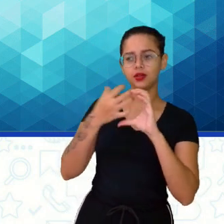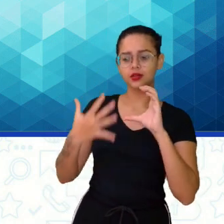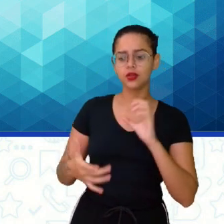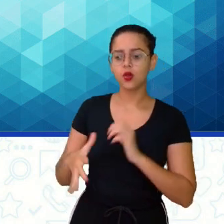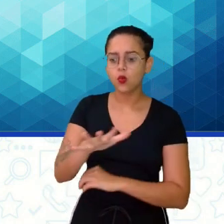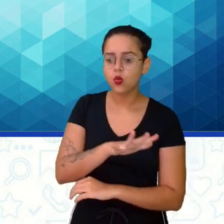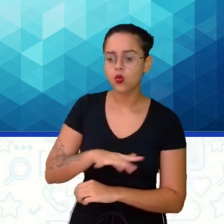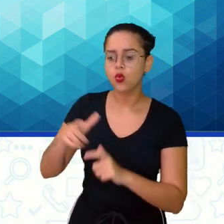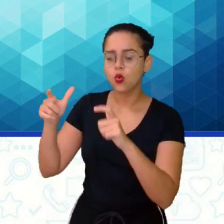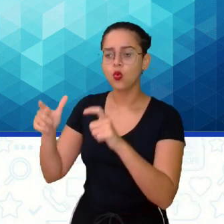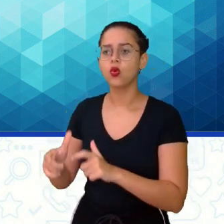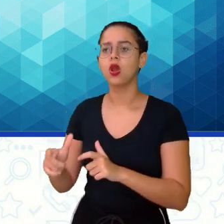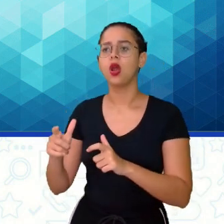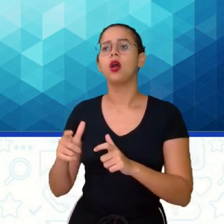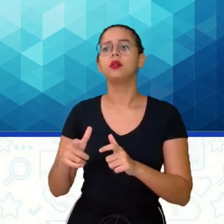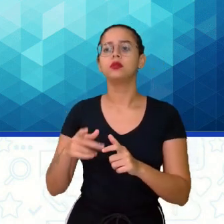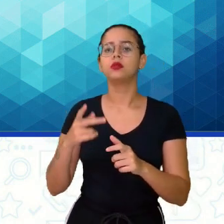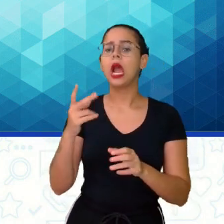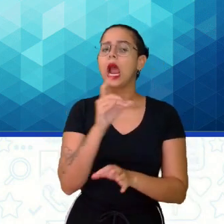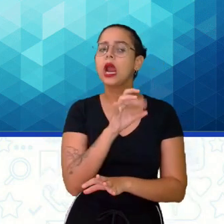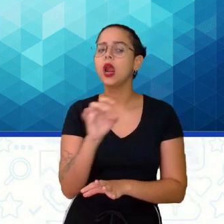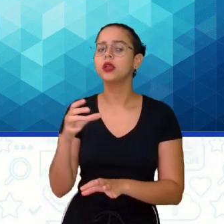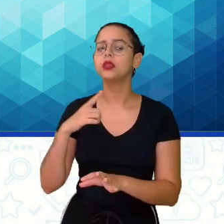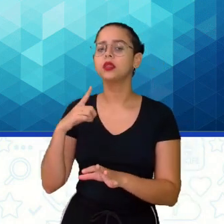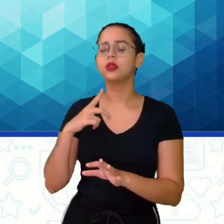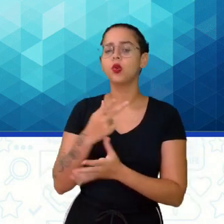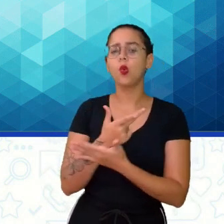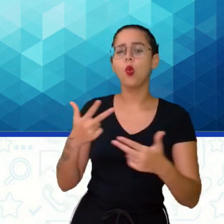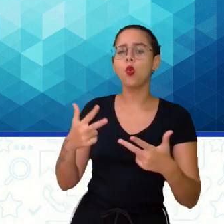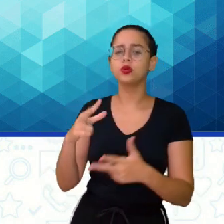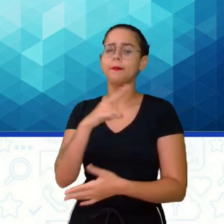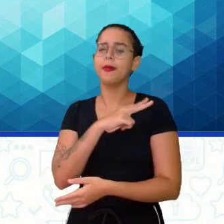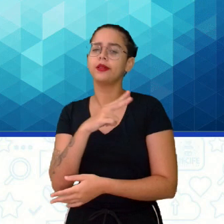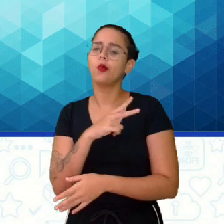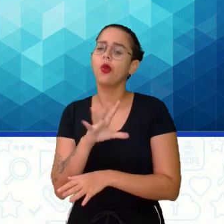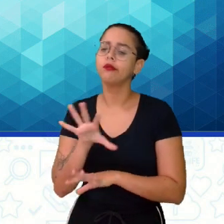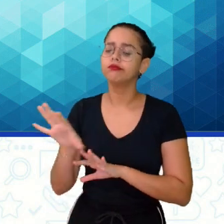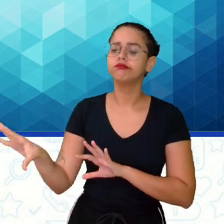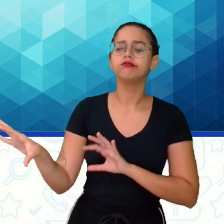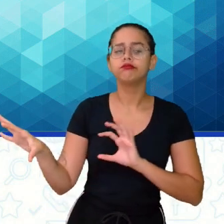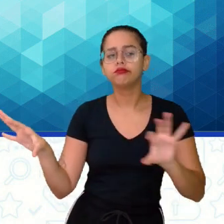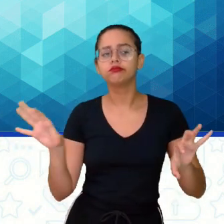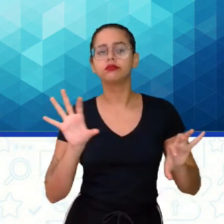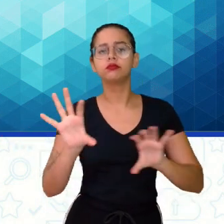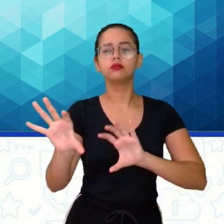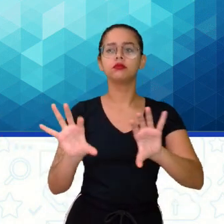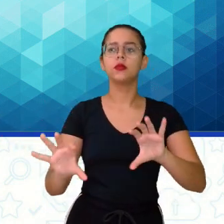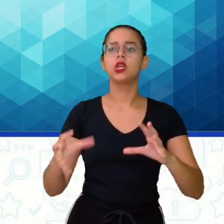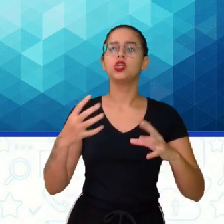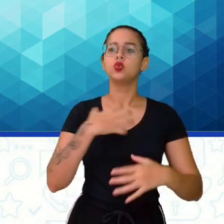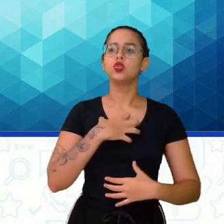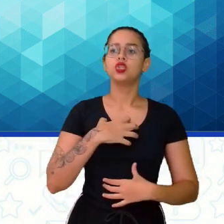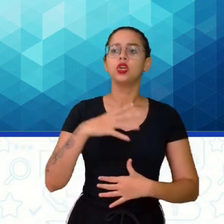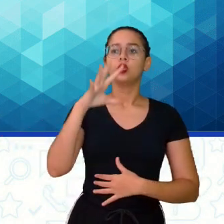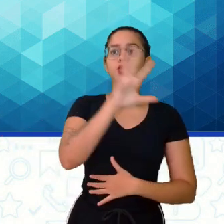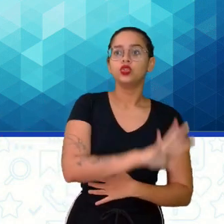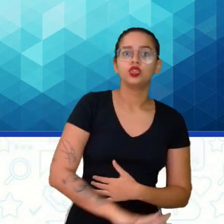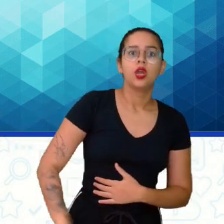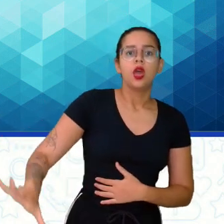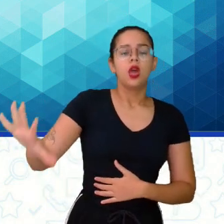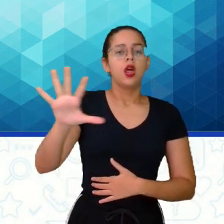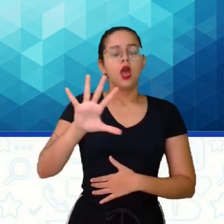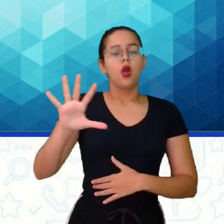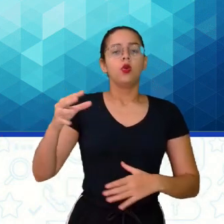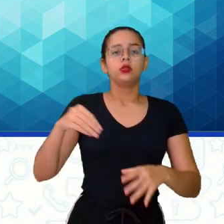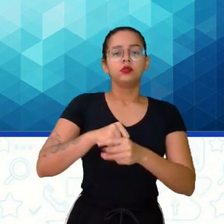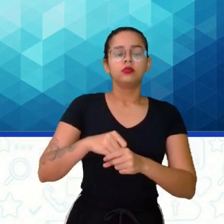locais em suas particularidades e também, de forma geral, que o materializam. Então,